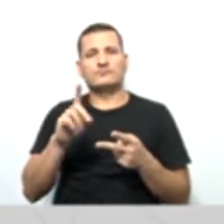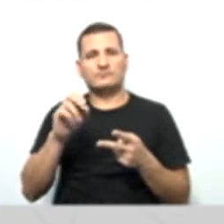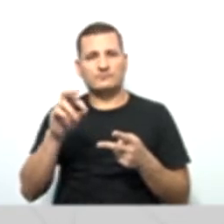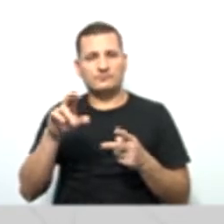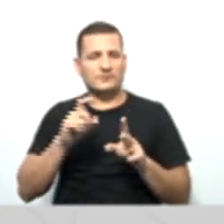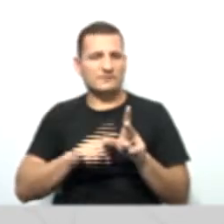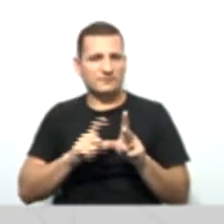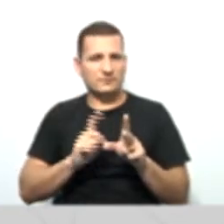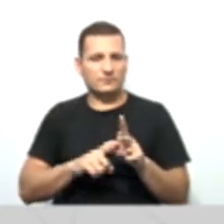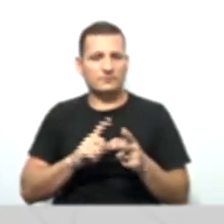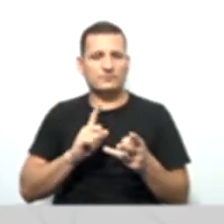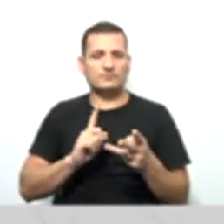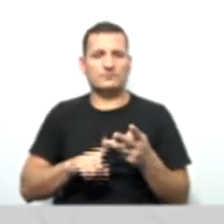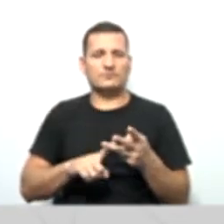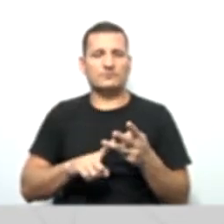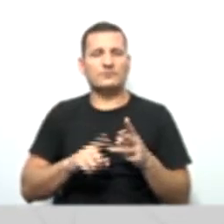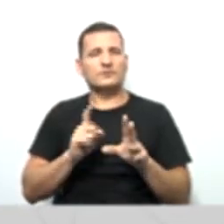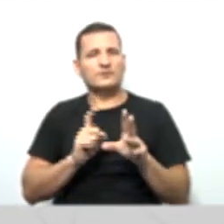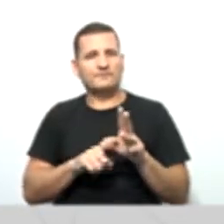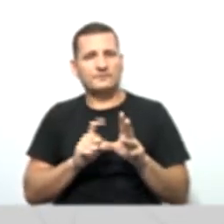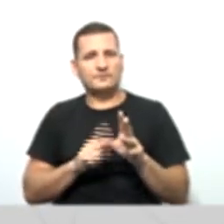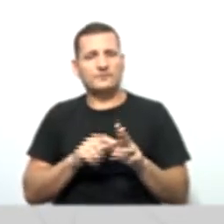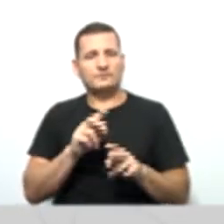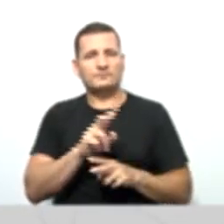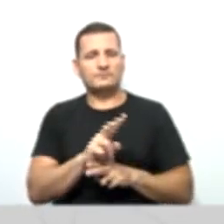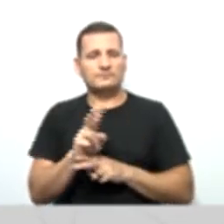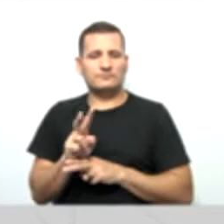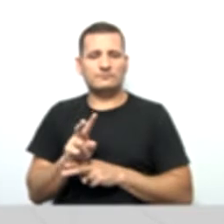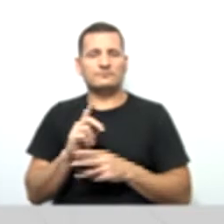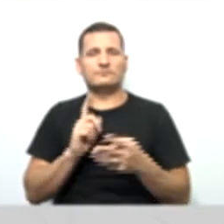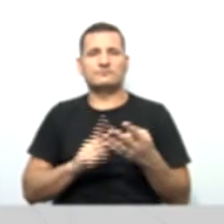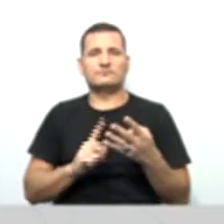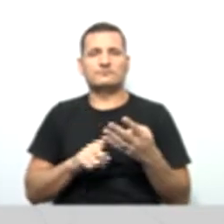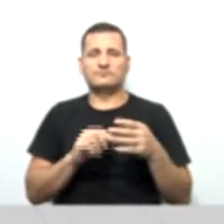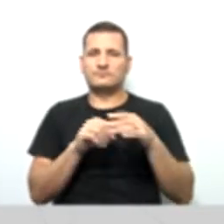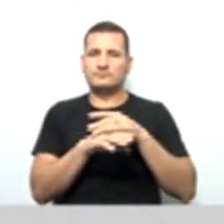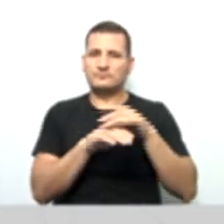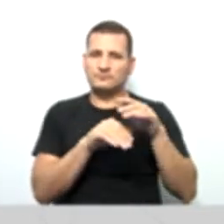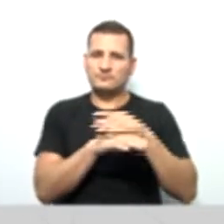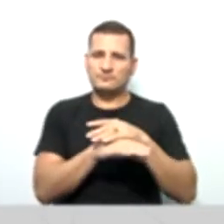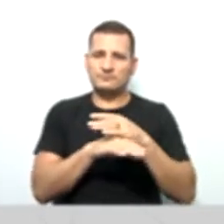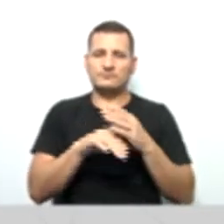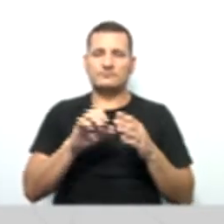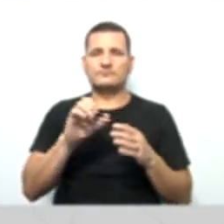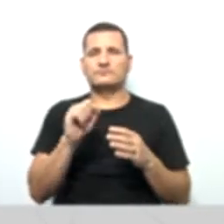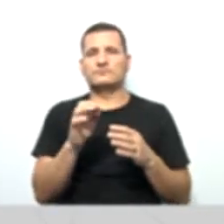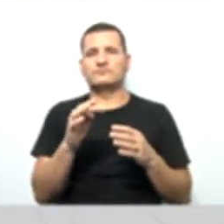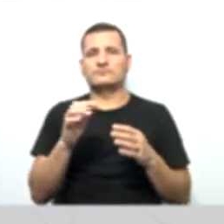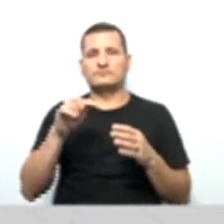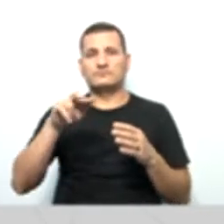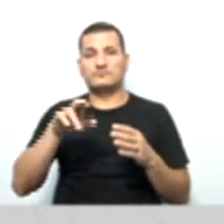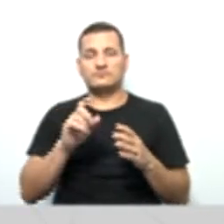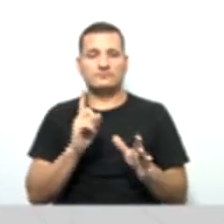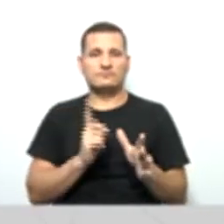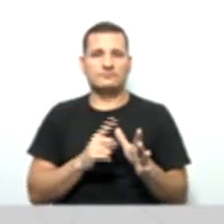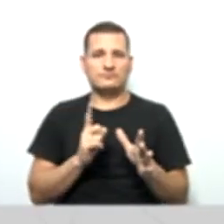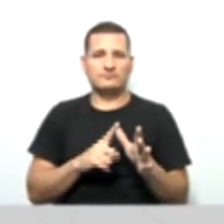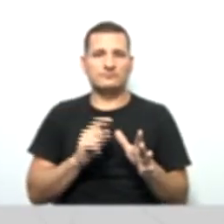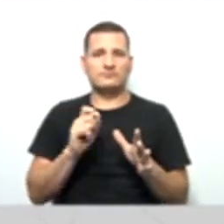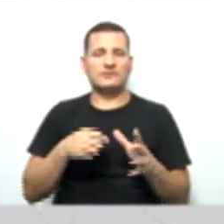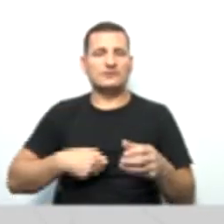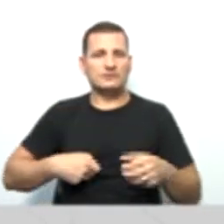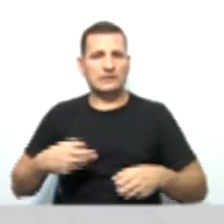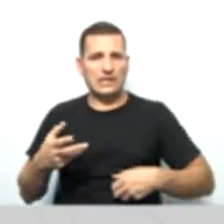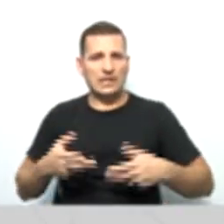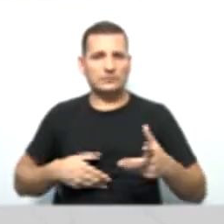financiamento, estoque e despesa do exercício seguinte. São tudo isso que